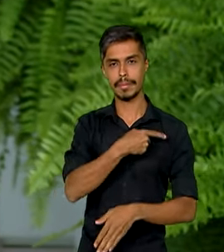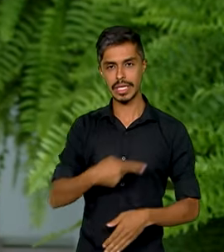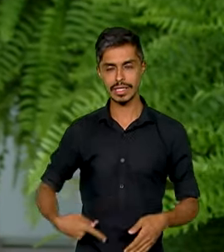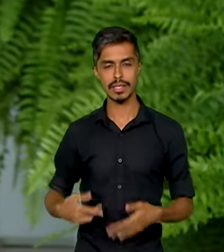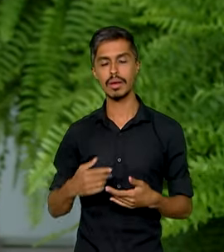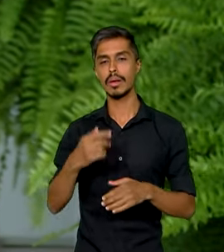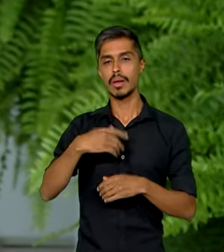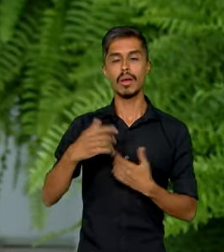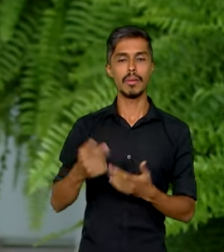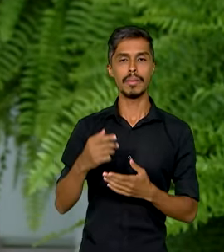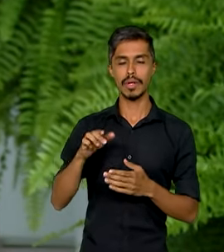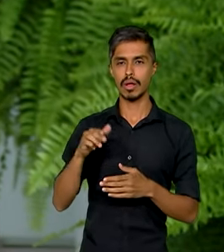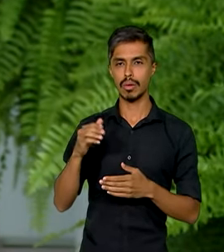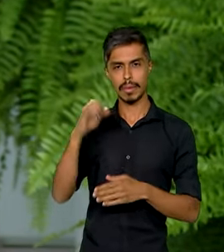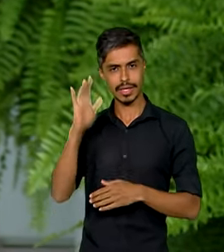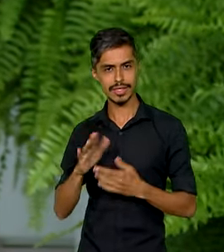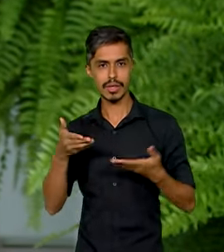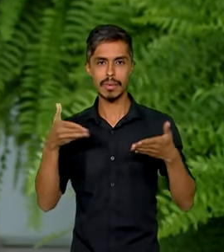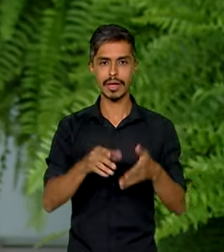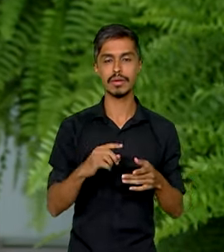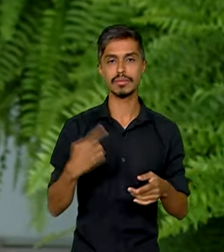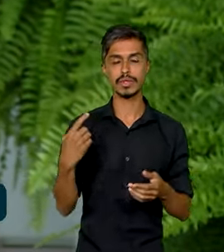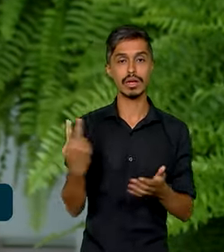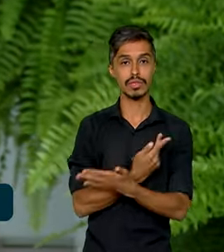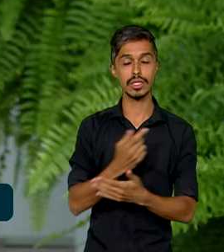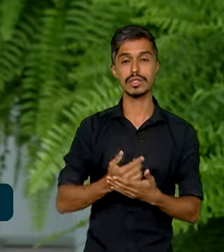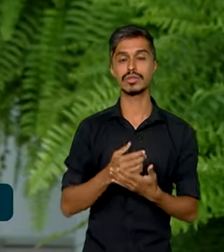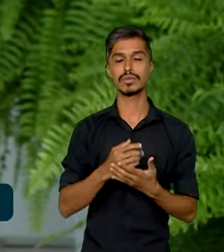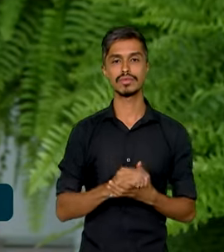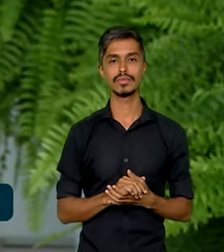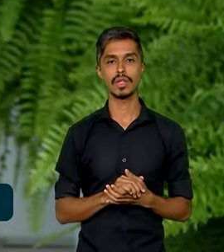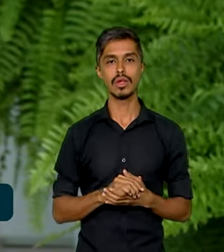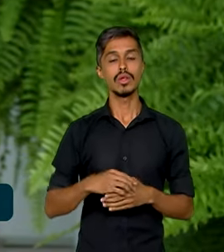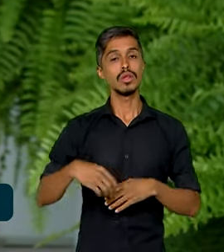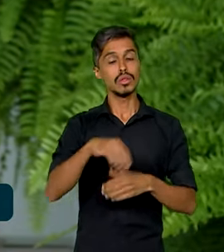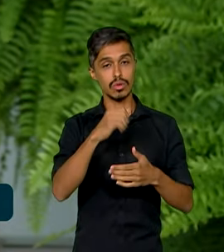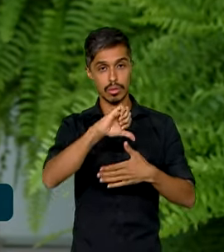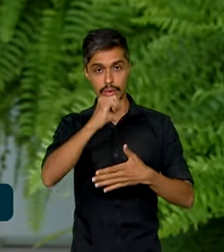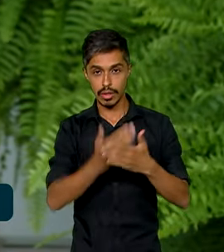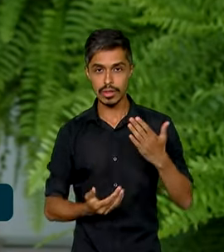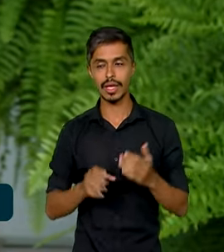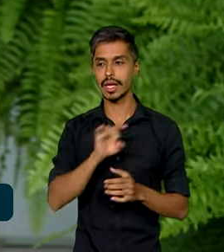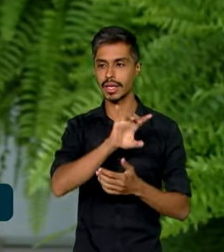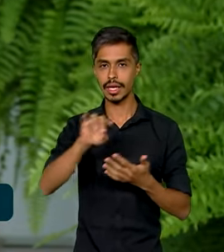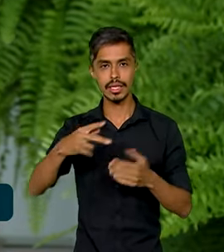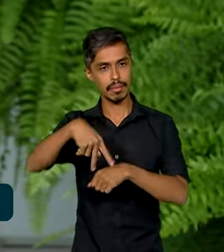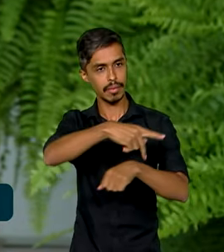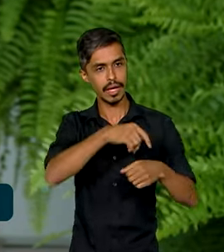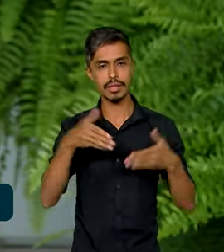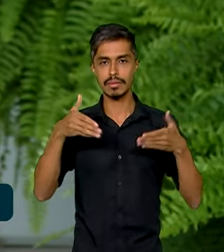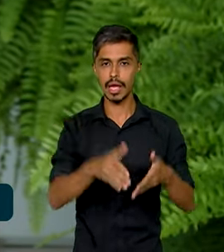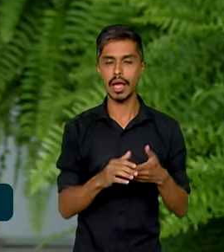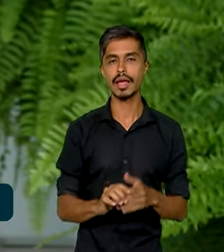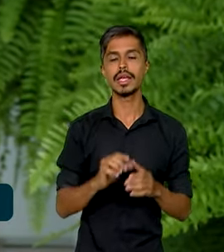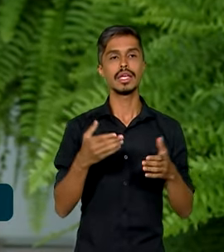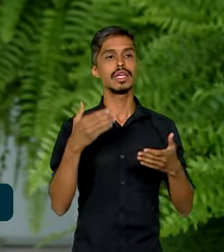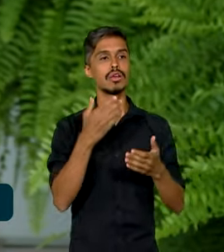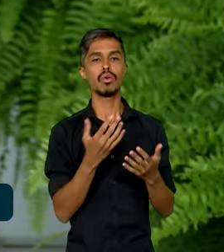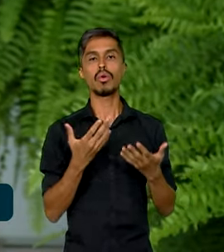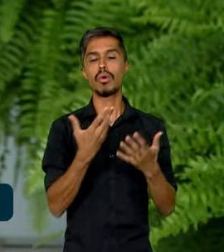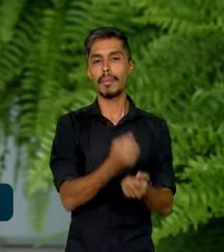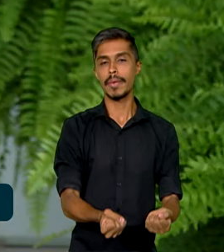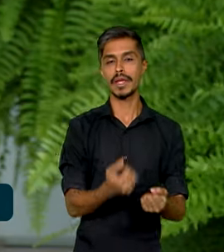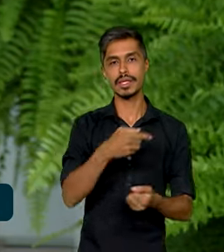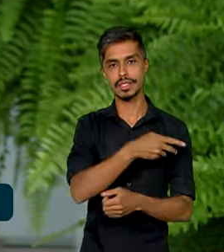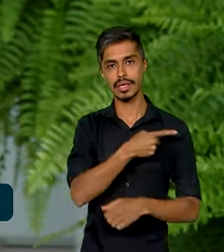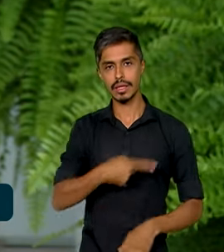exercida durante o segundo semestre de 2023. No Mercosul, cada país-membro assume a liderança em um sistema de rodízio